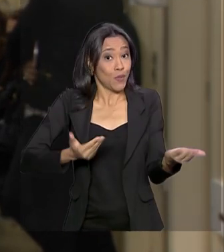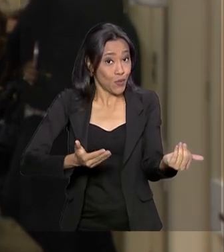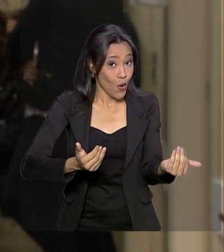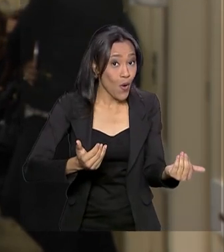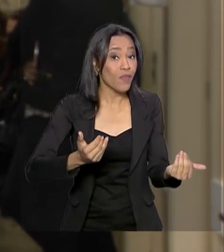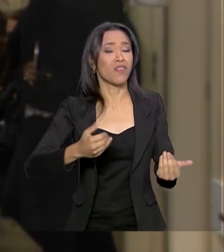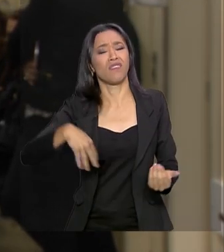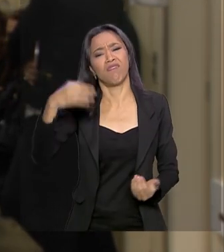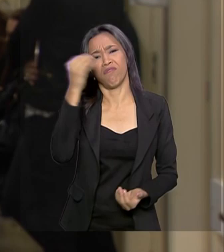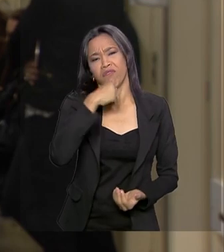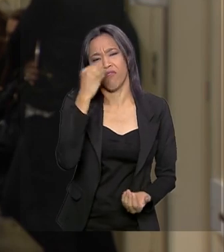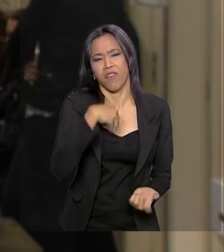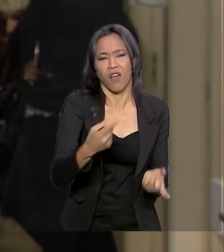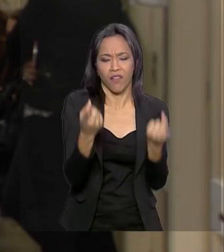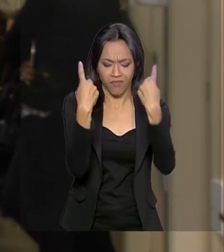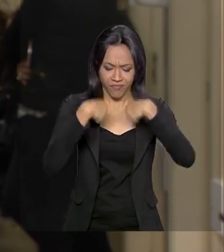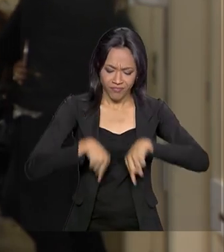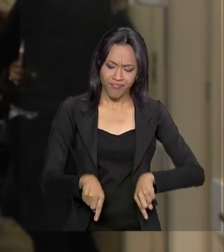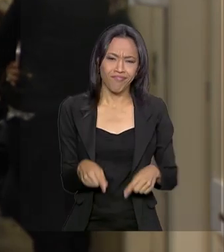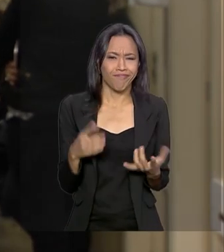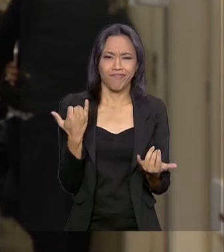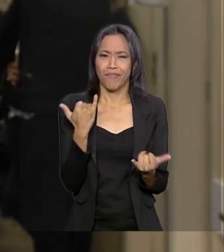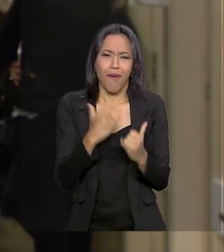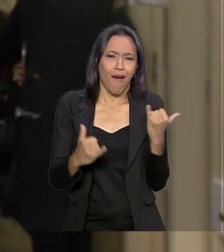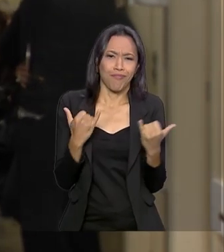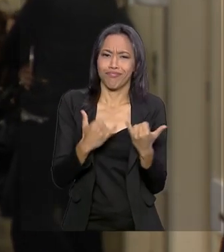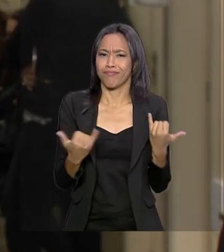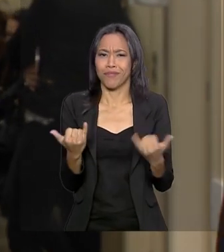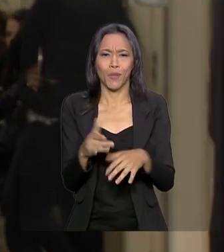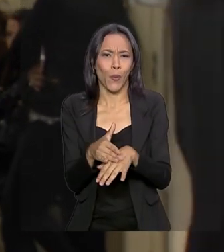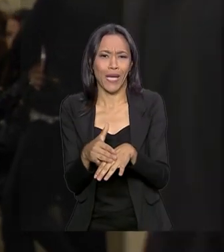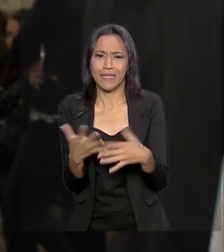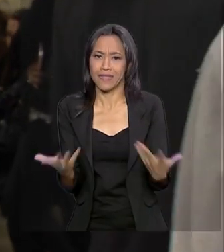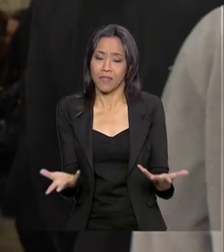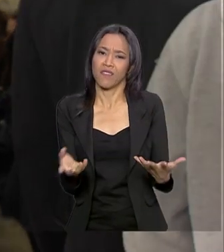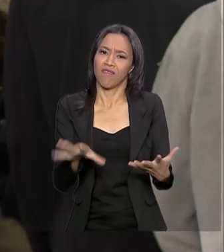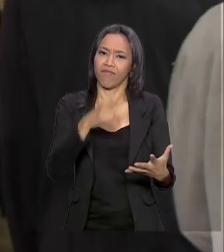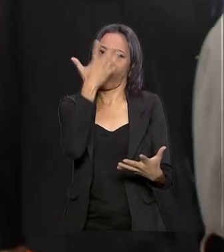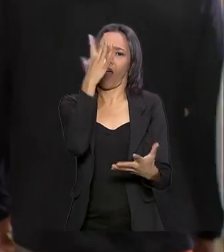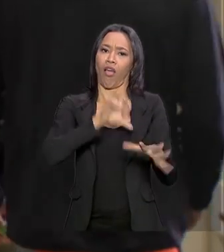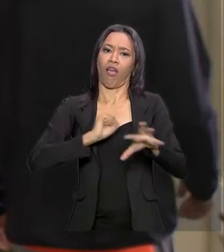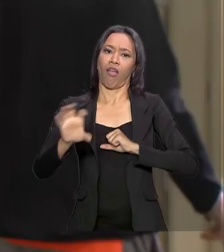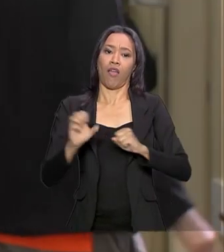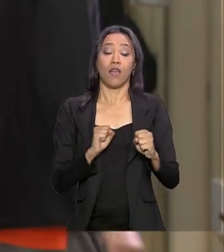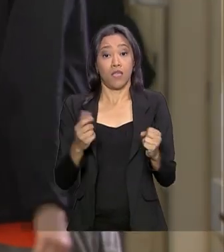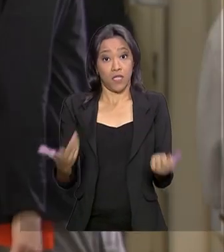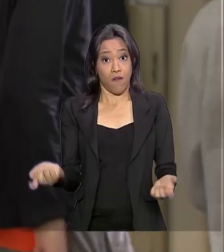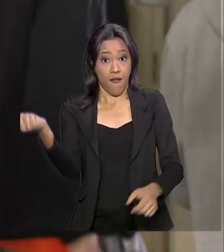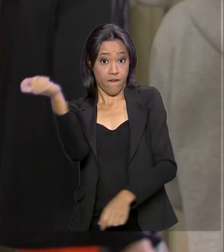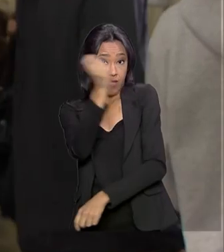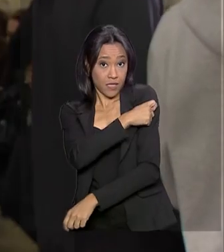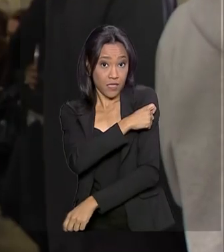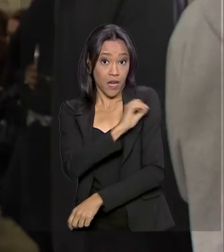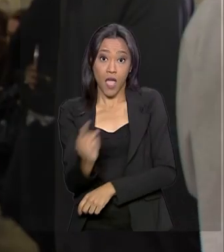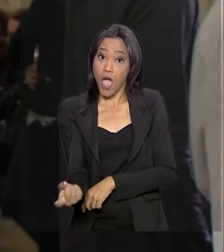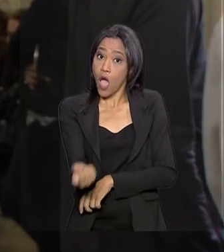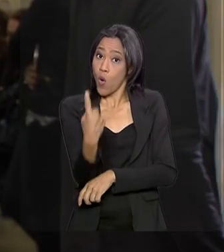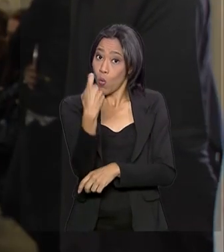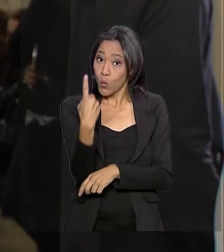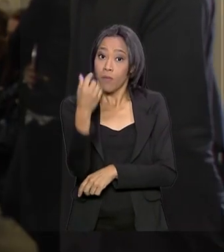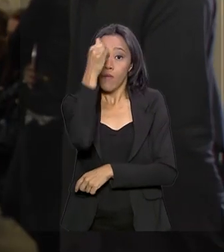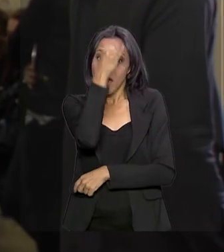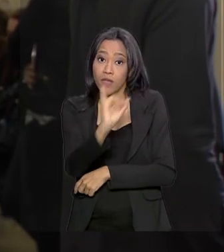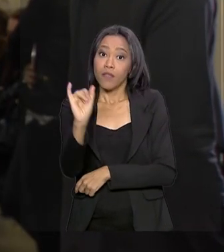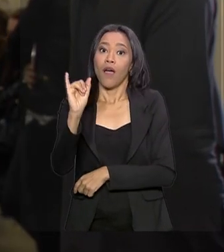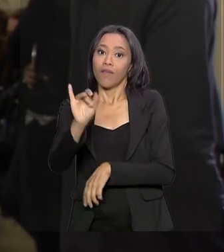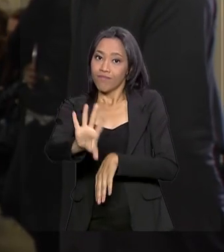com o sistema imunológico enfraquecido por alguma outra doença estão mais suscetíveis. A vacina é a única maneira de evitar